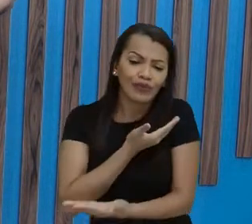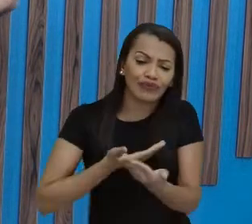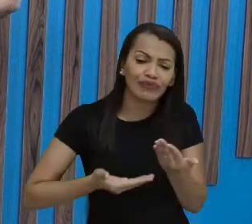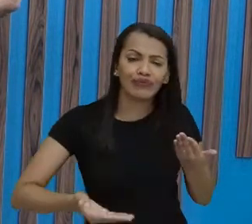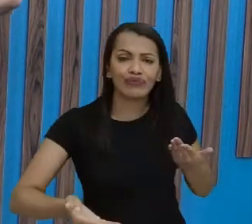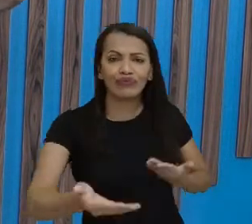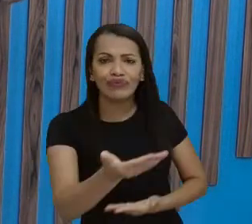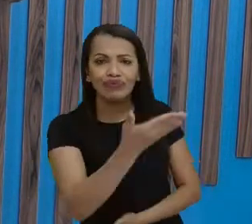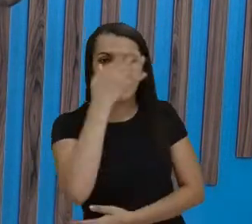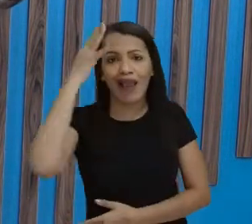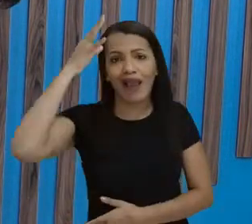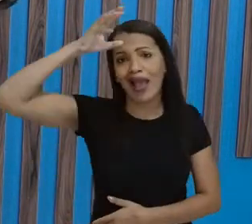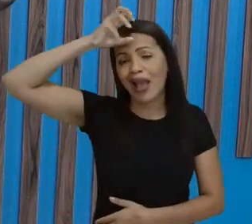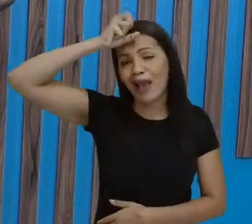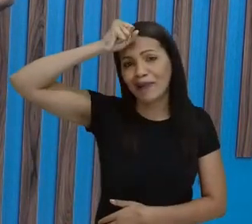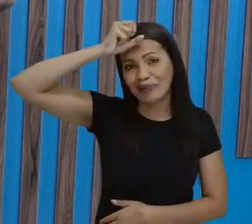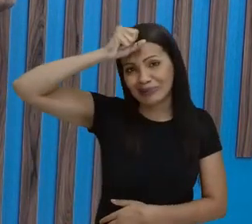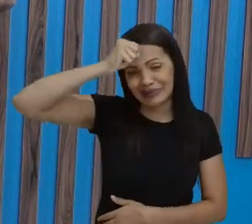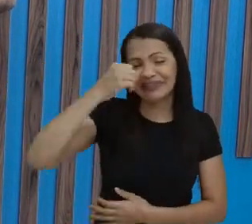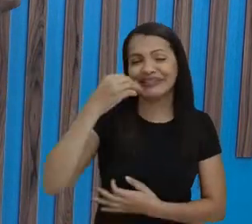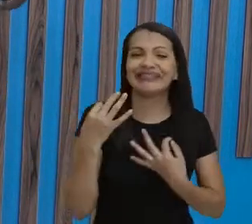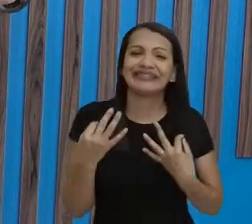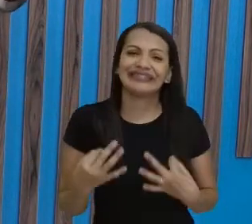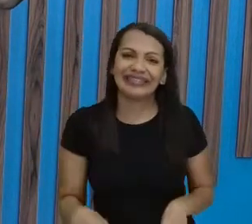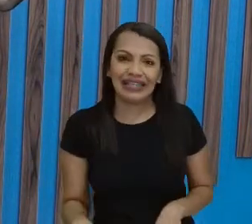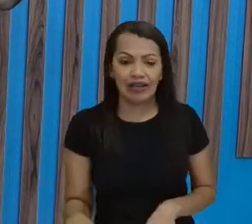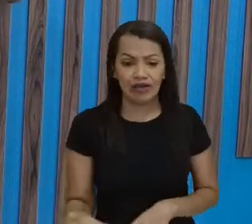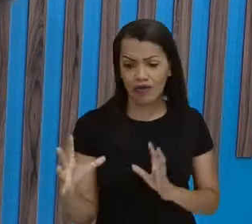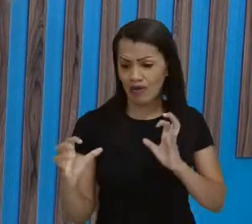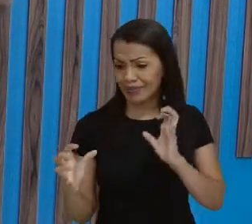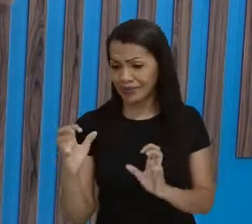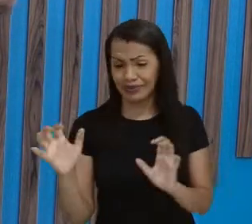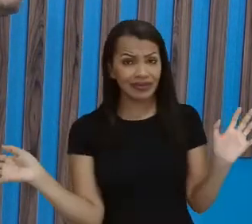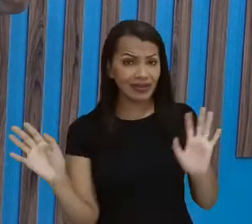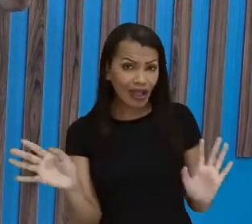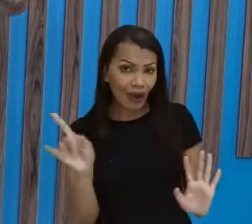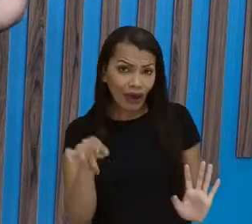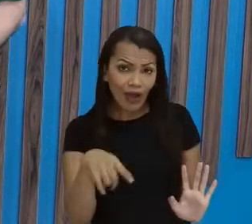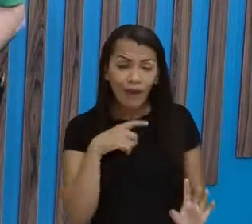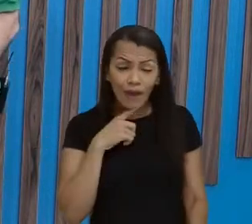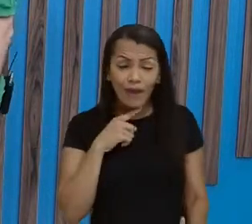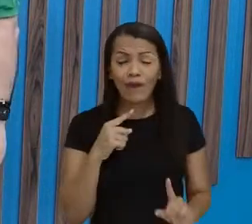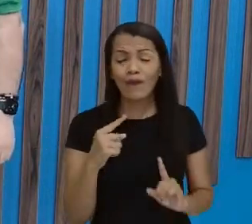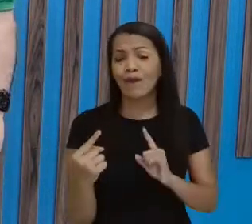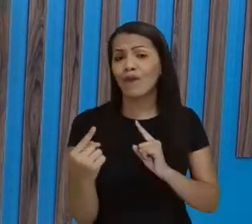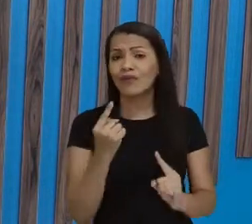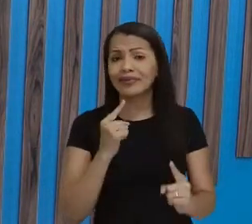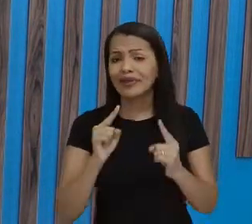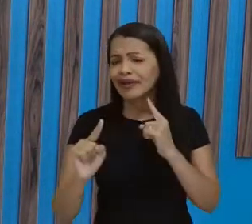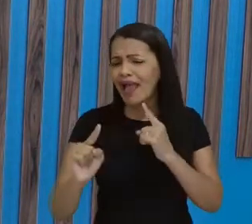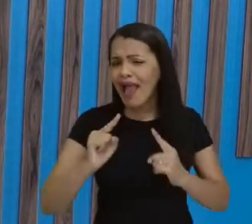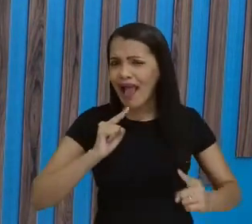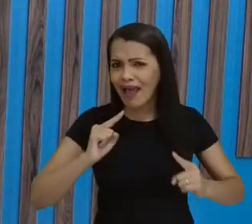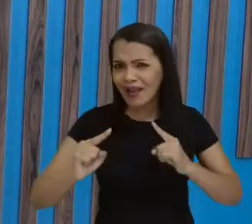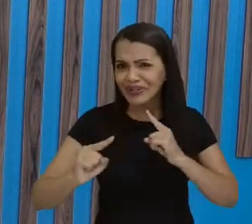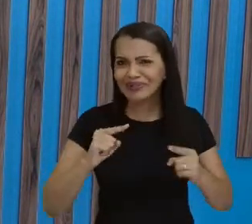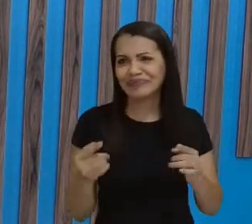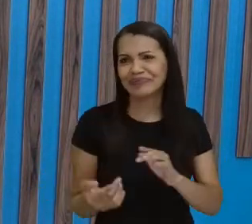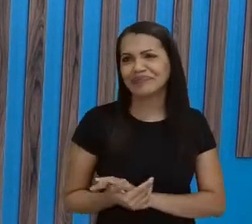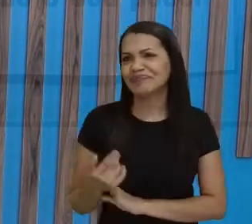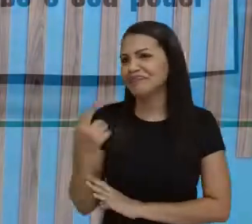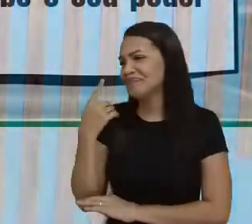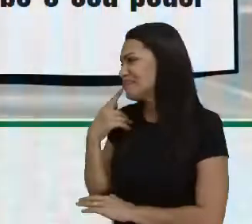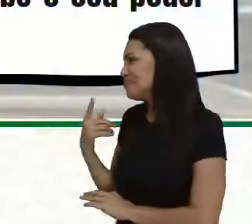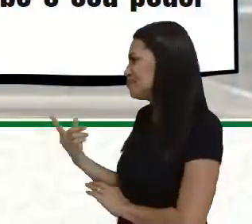embate, né, nocivo, é uma briga, não, é um diálogo, né, Então, vejam, Paulo